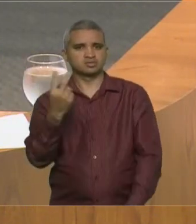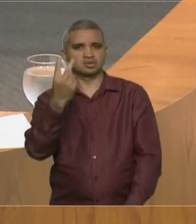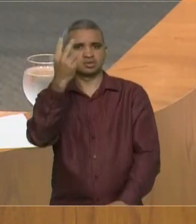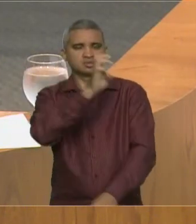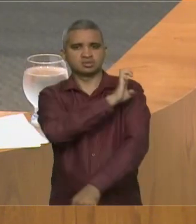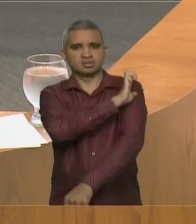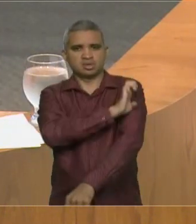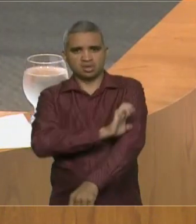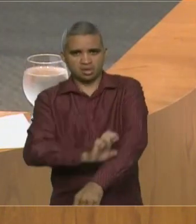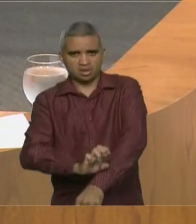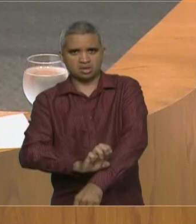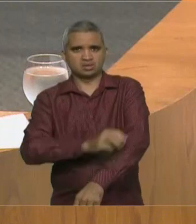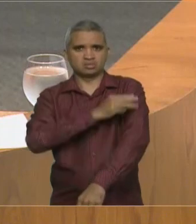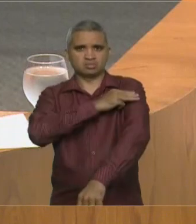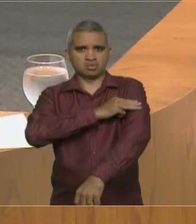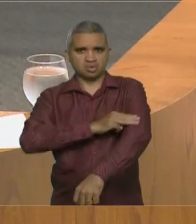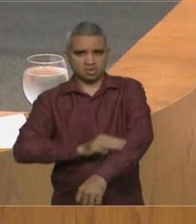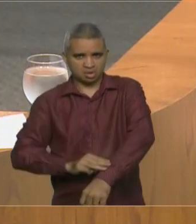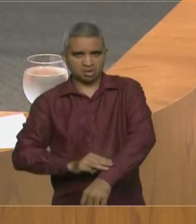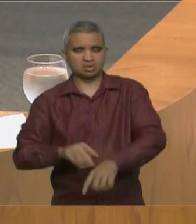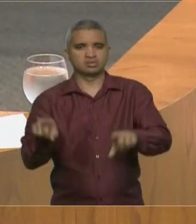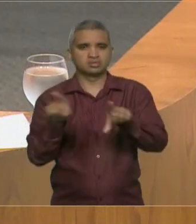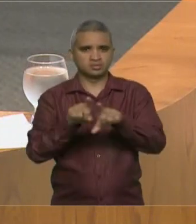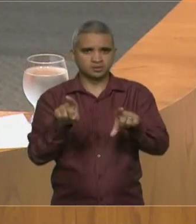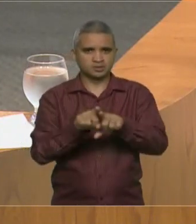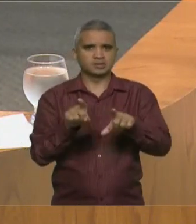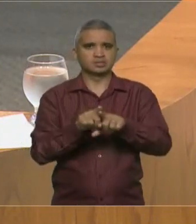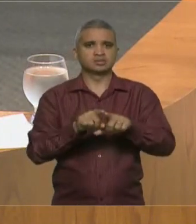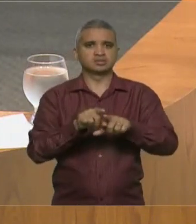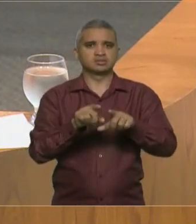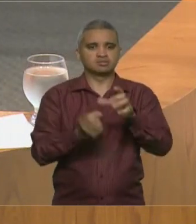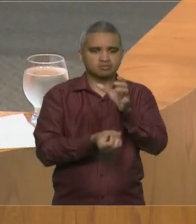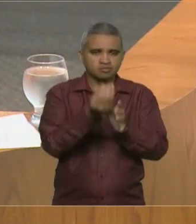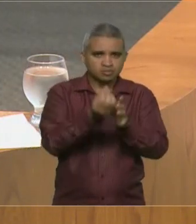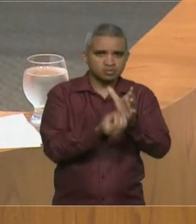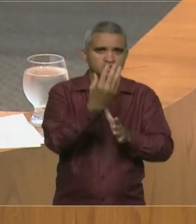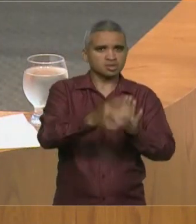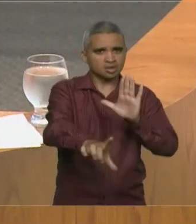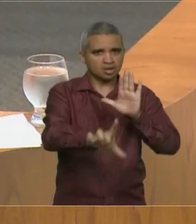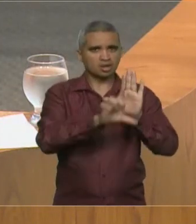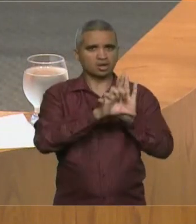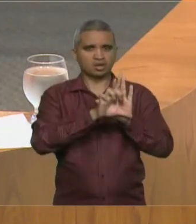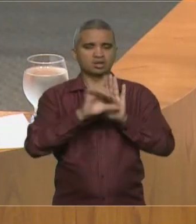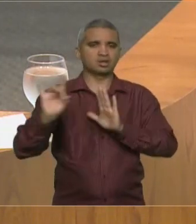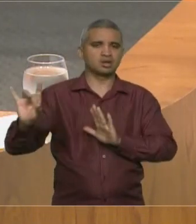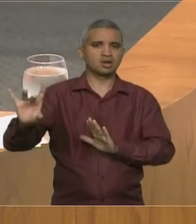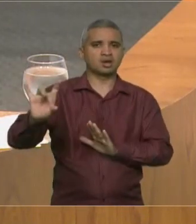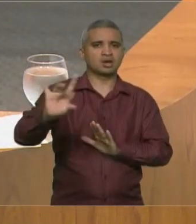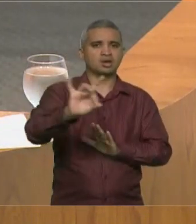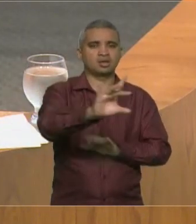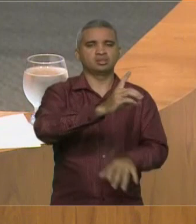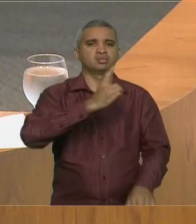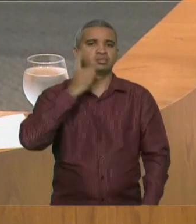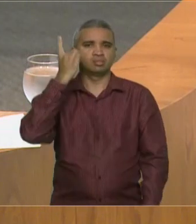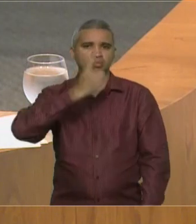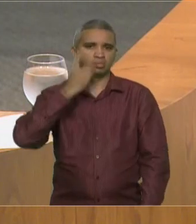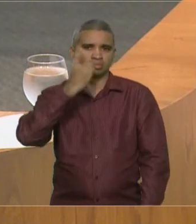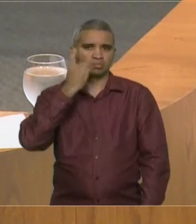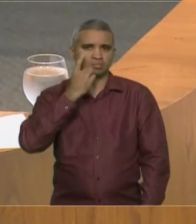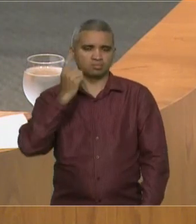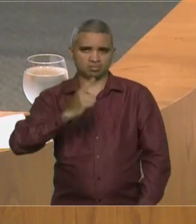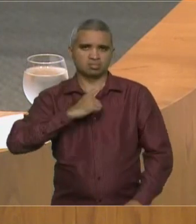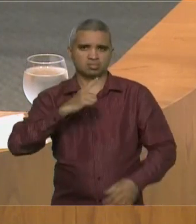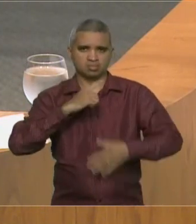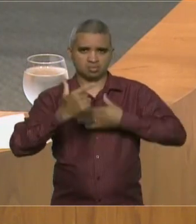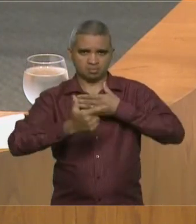também fiscalizar, legislar e assim, cada um parlamentar tem o seu papel aqui nessa casa.